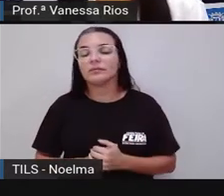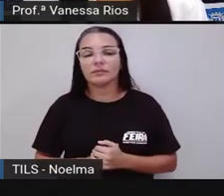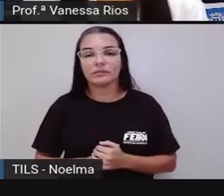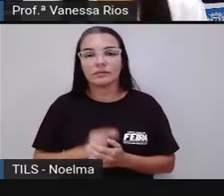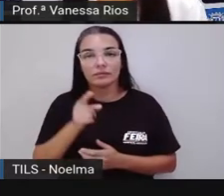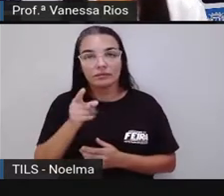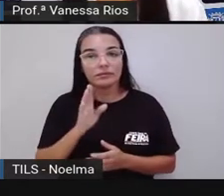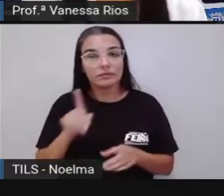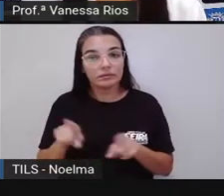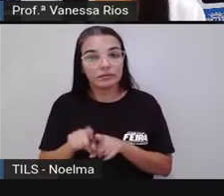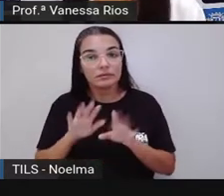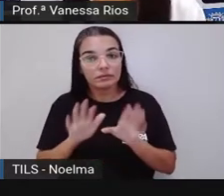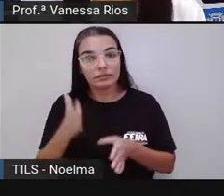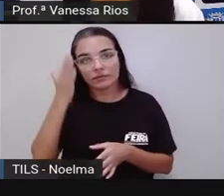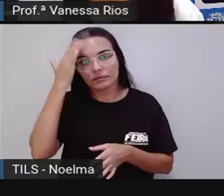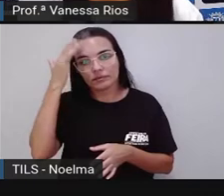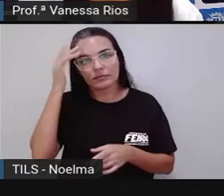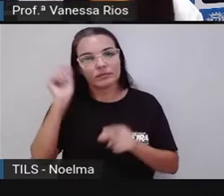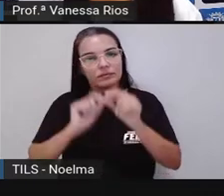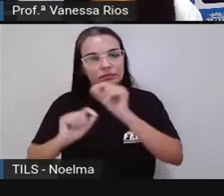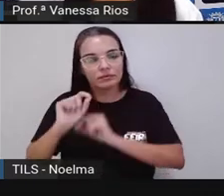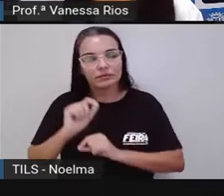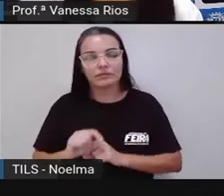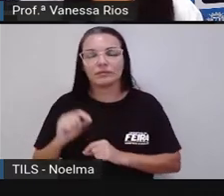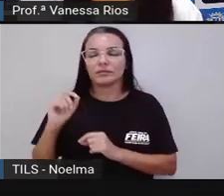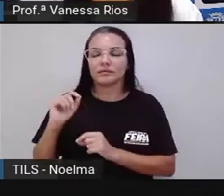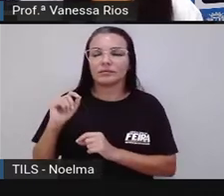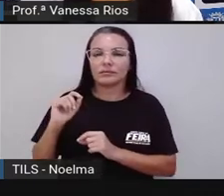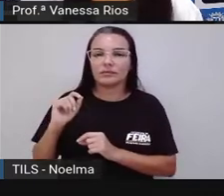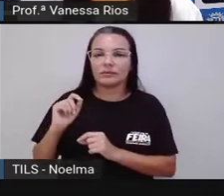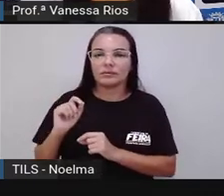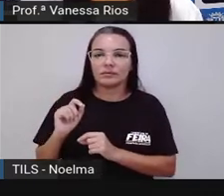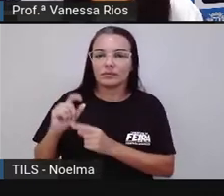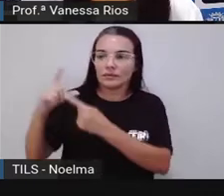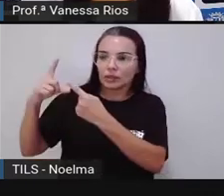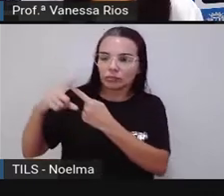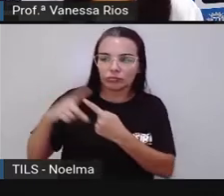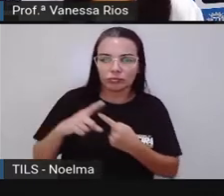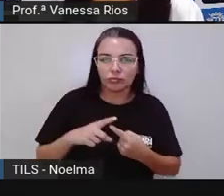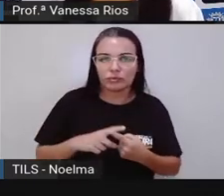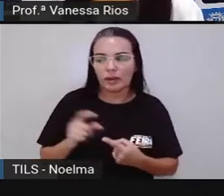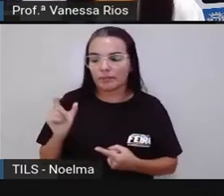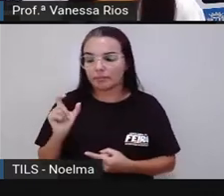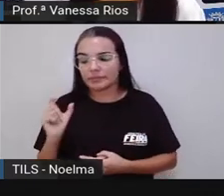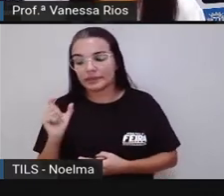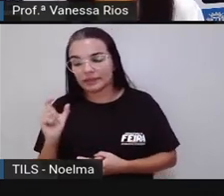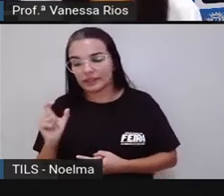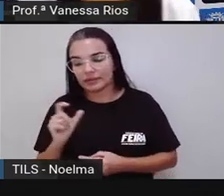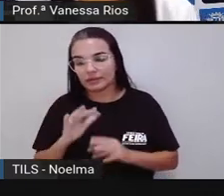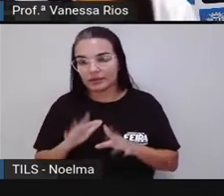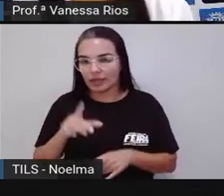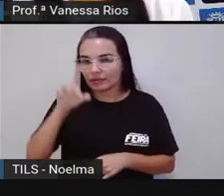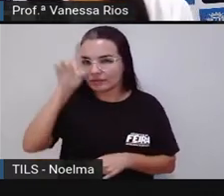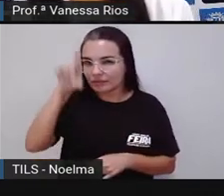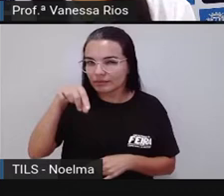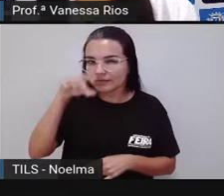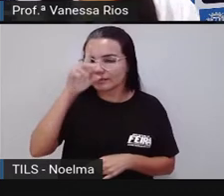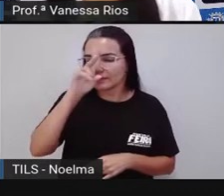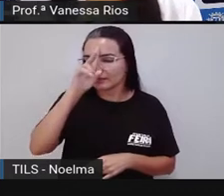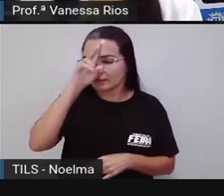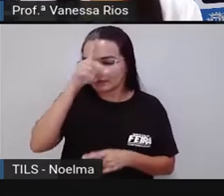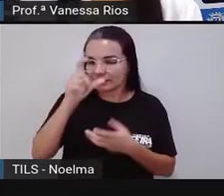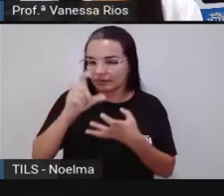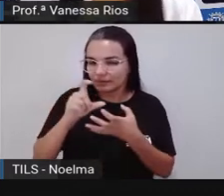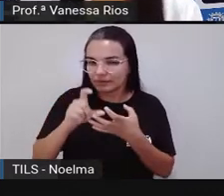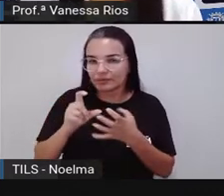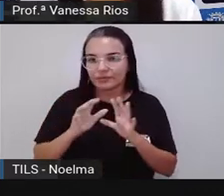Você também já sabe aí sobre a classificação das palavras com a sílaba tônica. A gente já observou